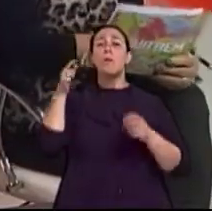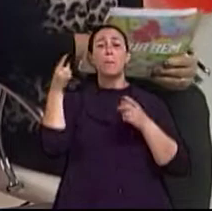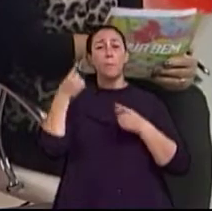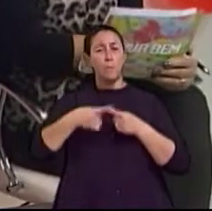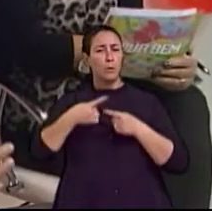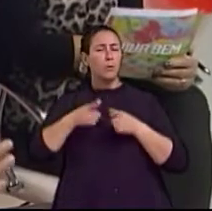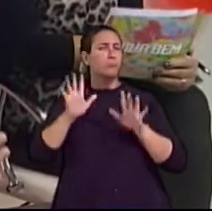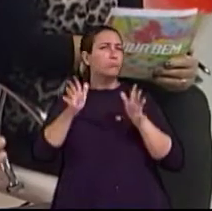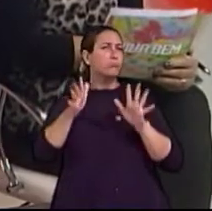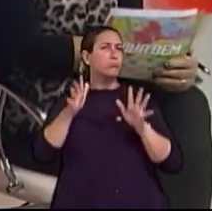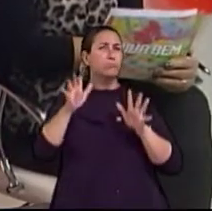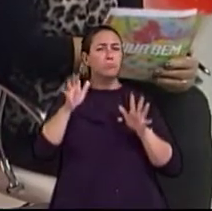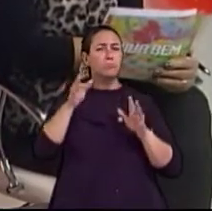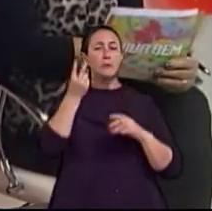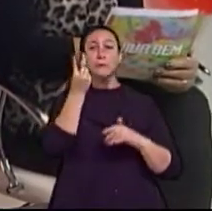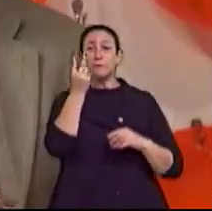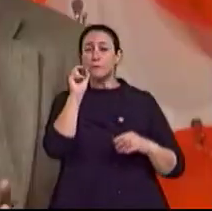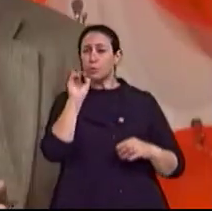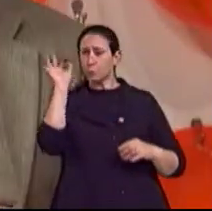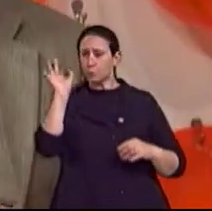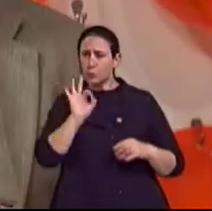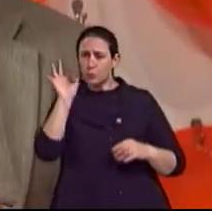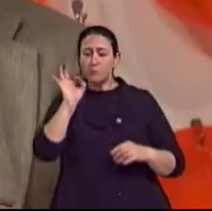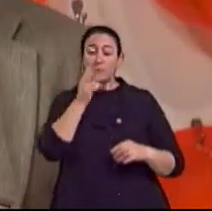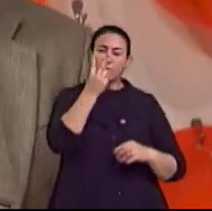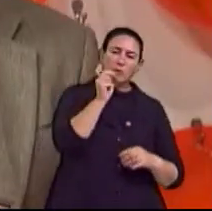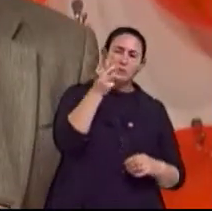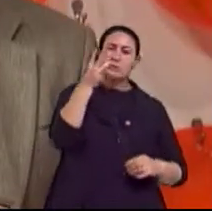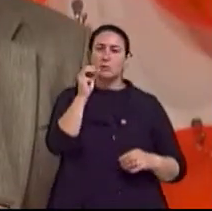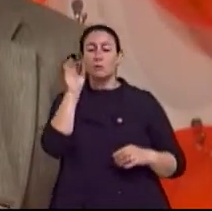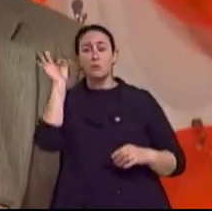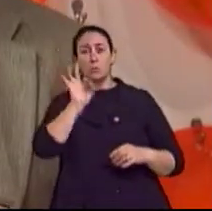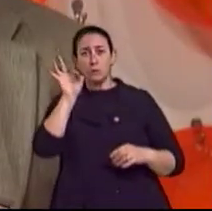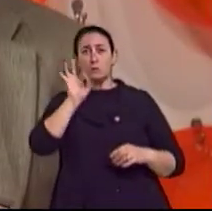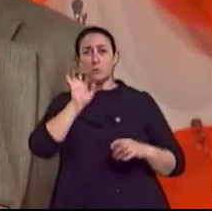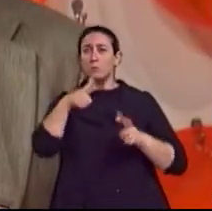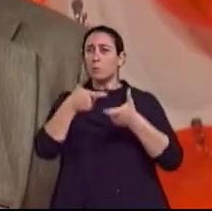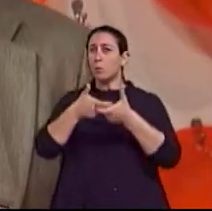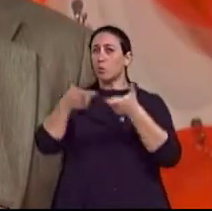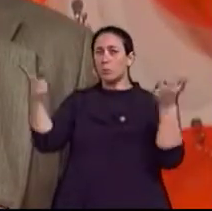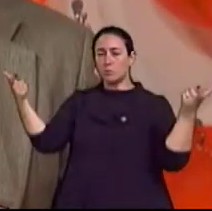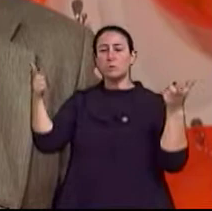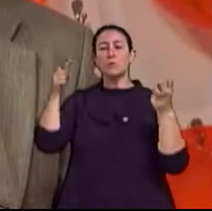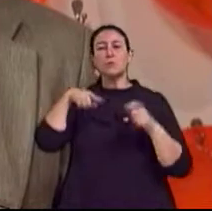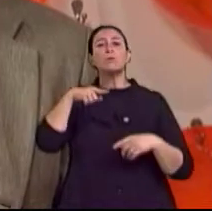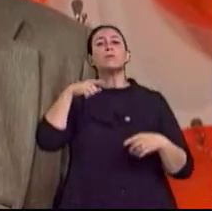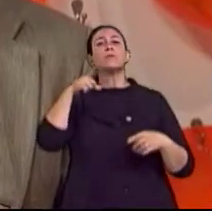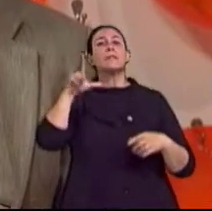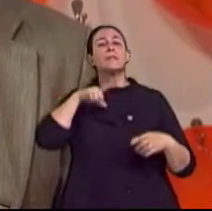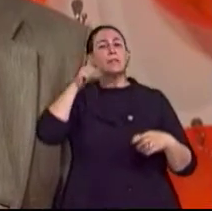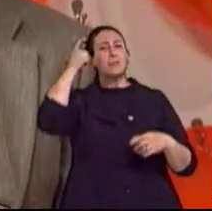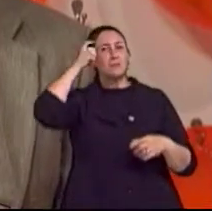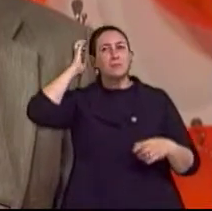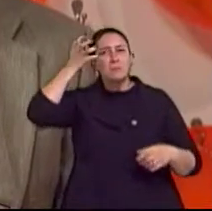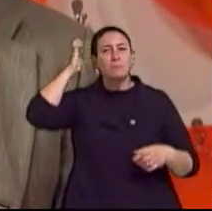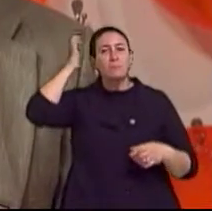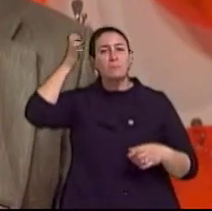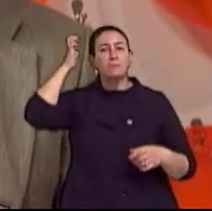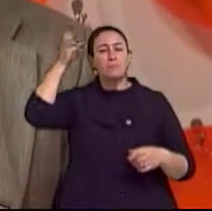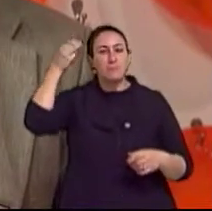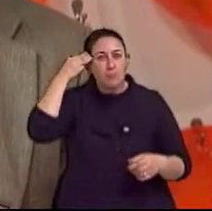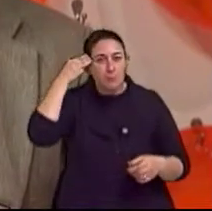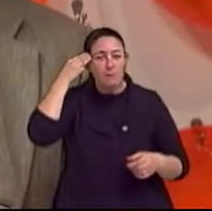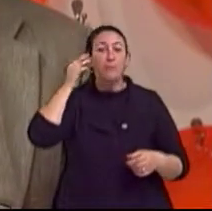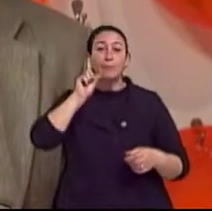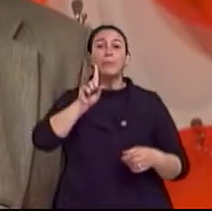aproximadamente 20% a 30% de todos os nossos casos de demência, demência vascular, né? A demência de Alzheimer, se